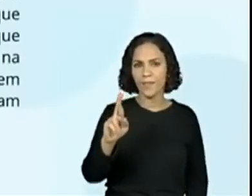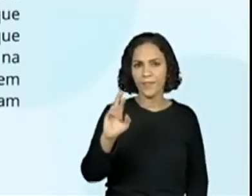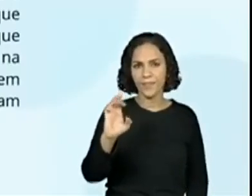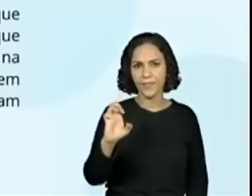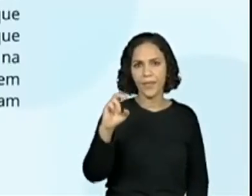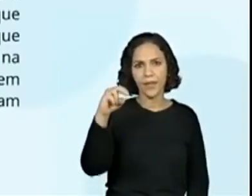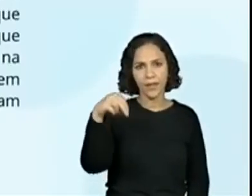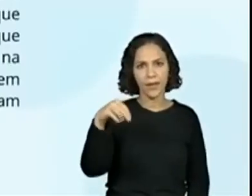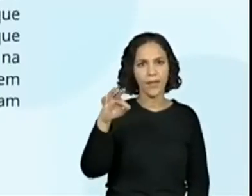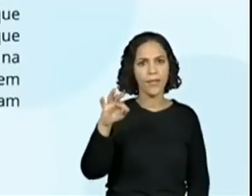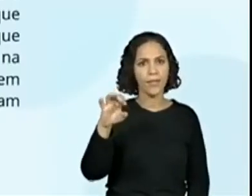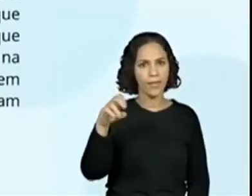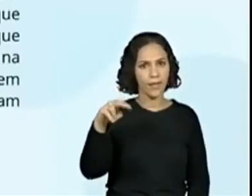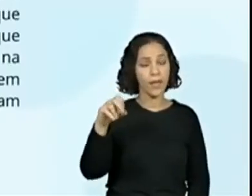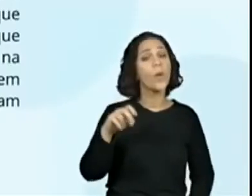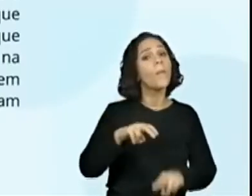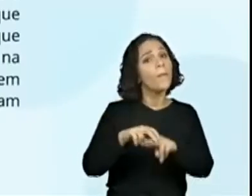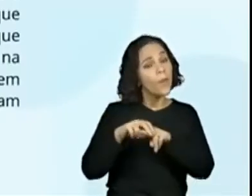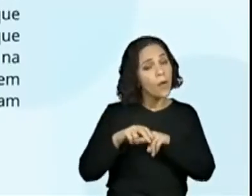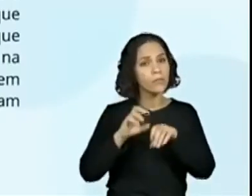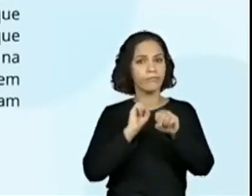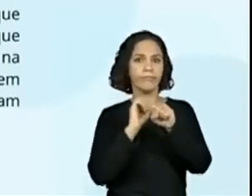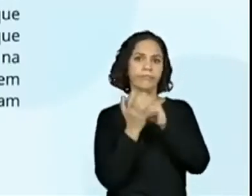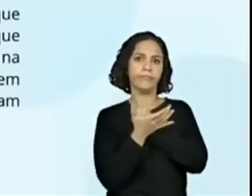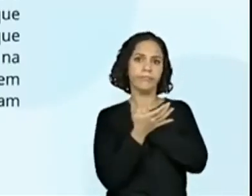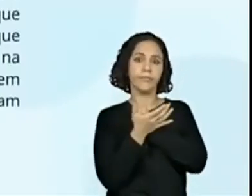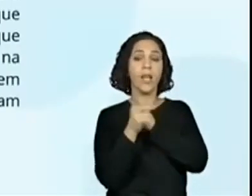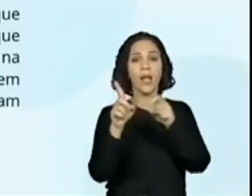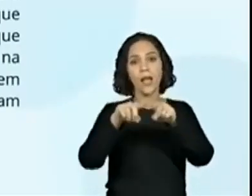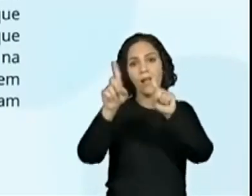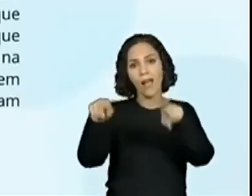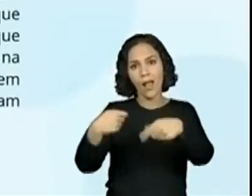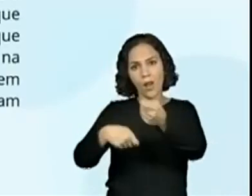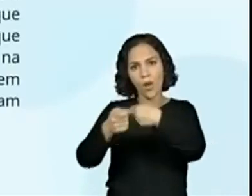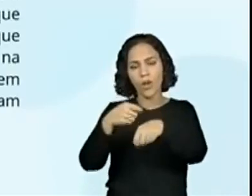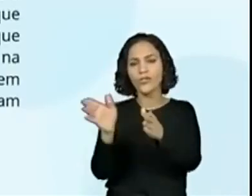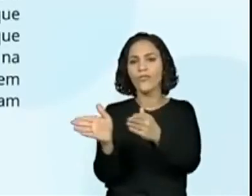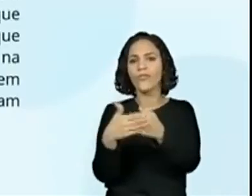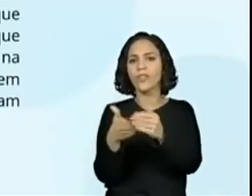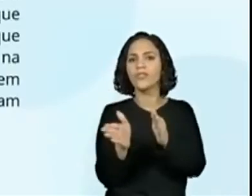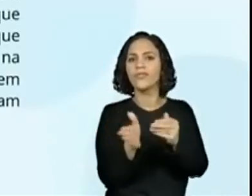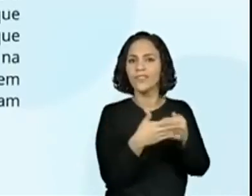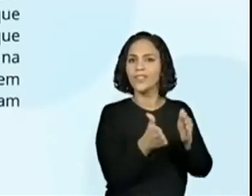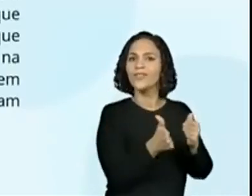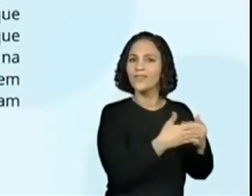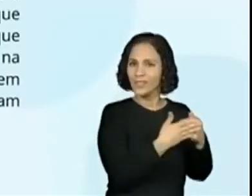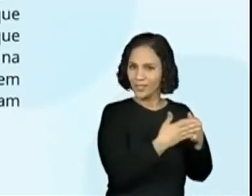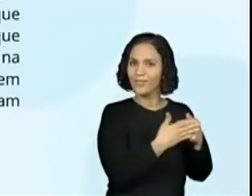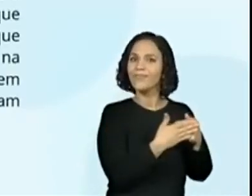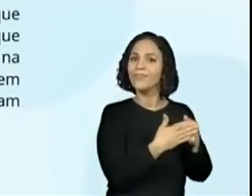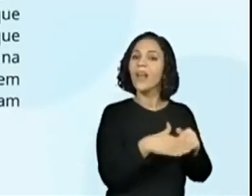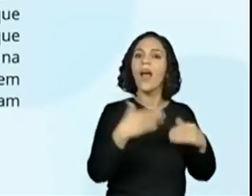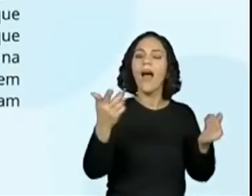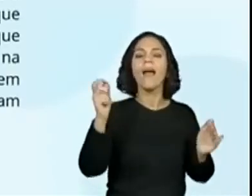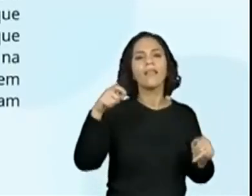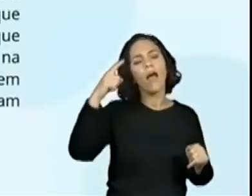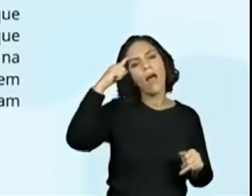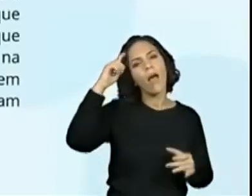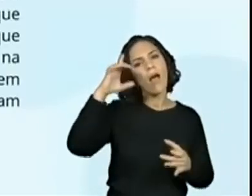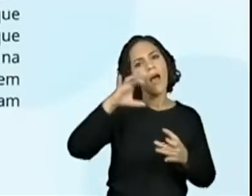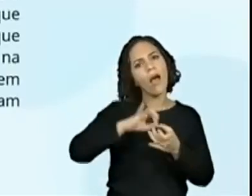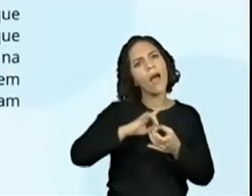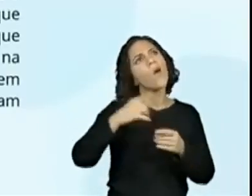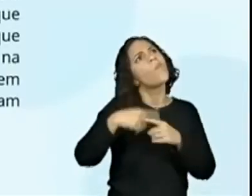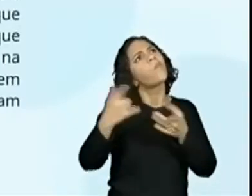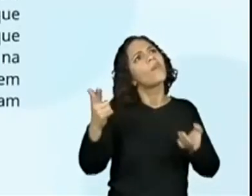diversos estabelecimentos, Milhares de estabelecimentos. Então, já vai dando um motivo por que os livros foram